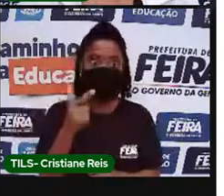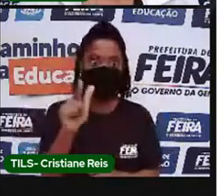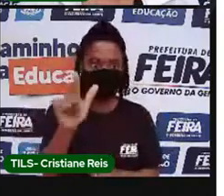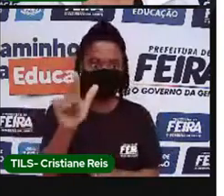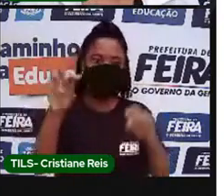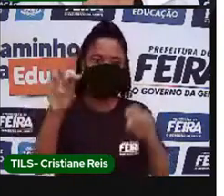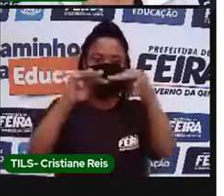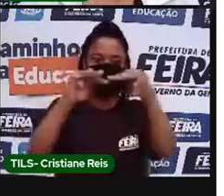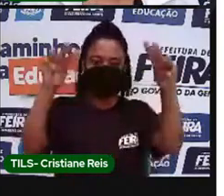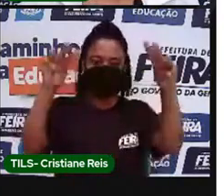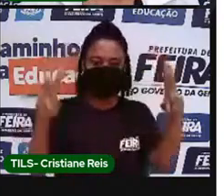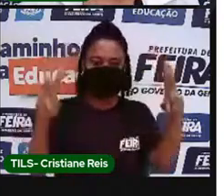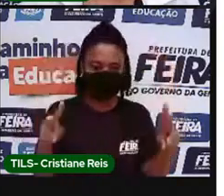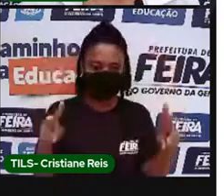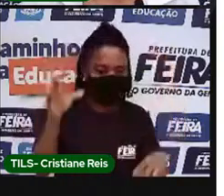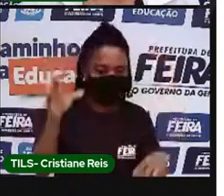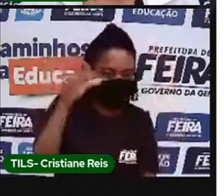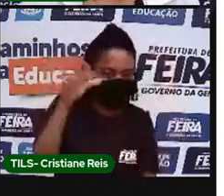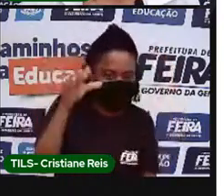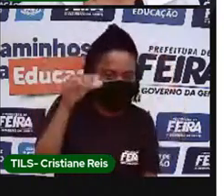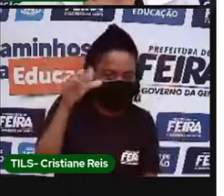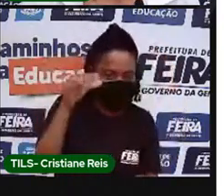Então, vou convidá-los agora